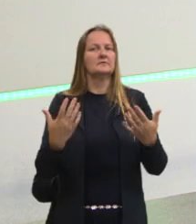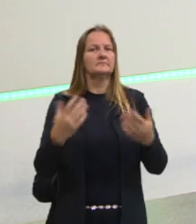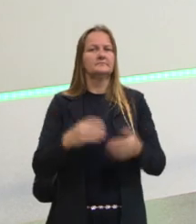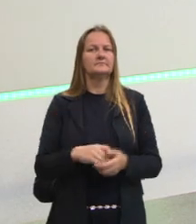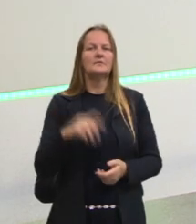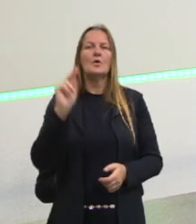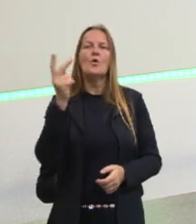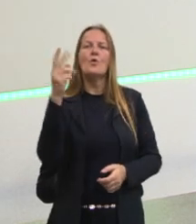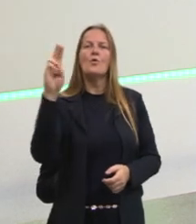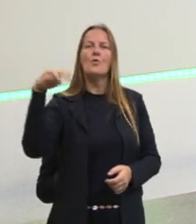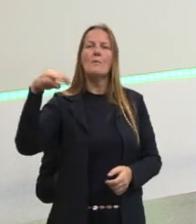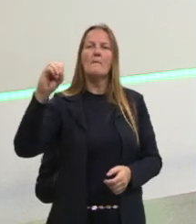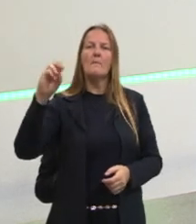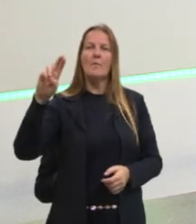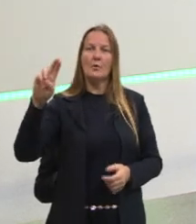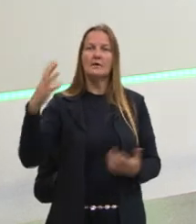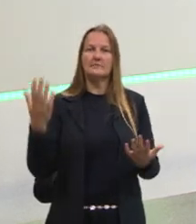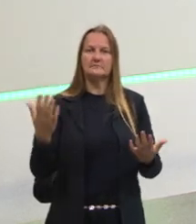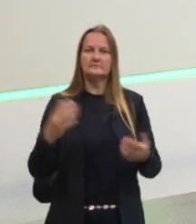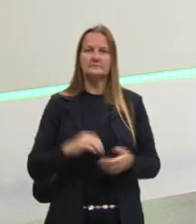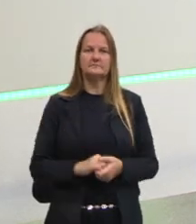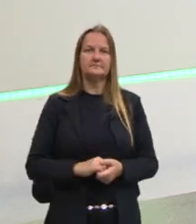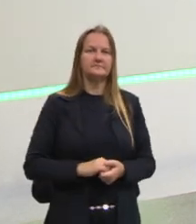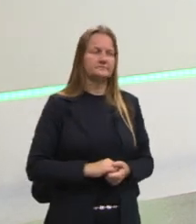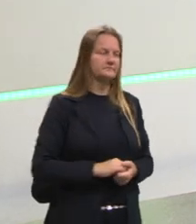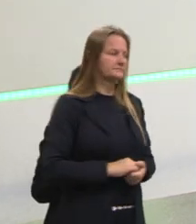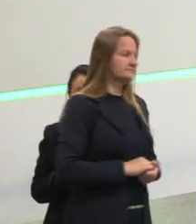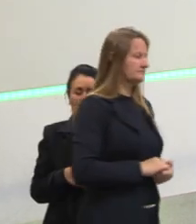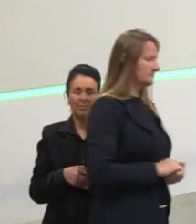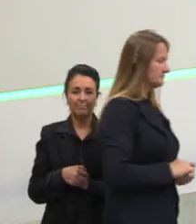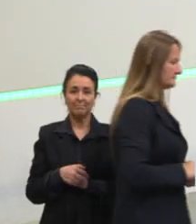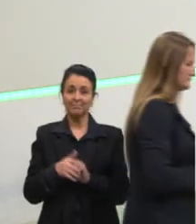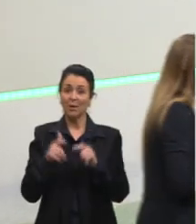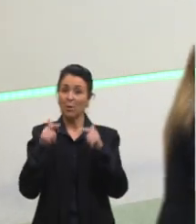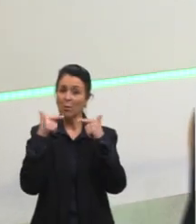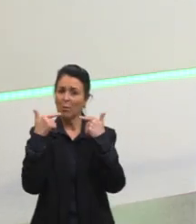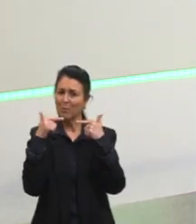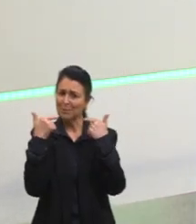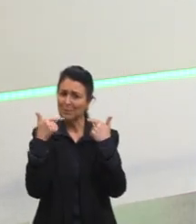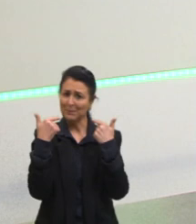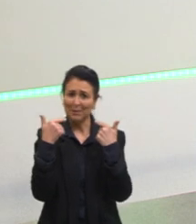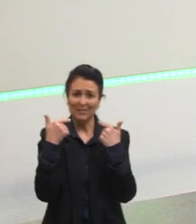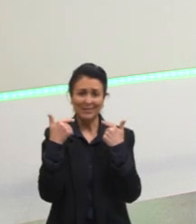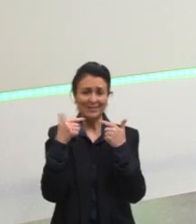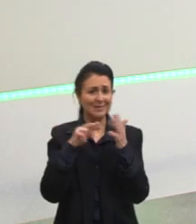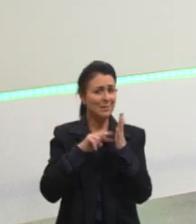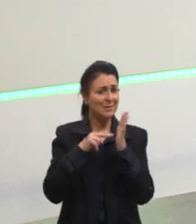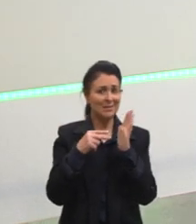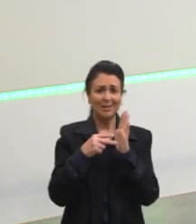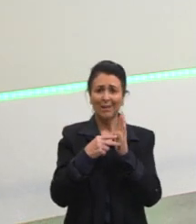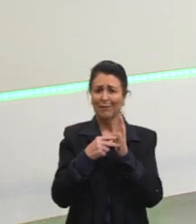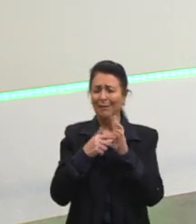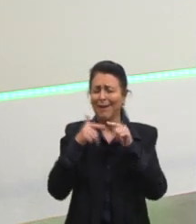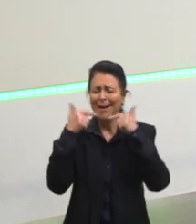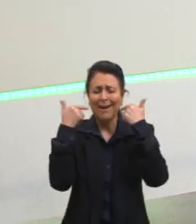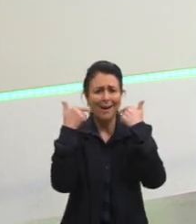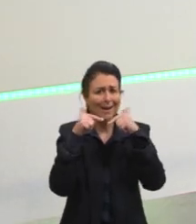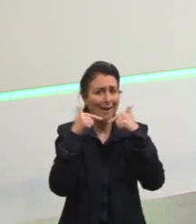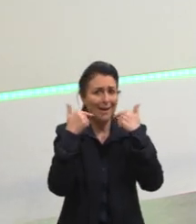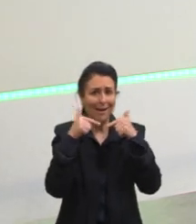humor não significa que você vai dar muita risada ou algo assim, mas é uma quebra da expectativa